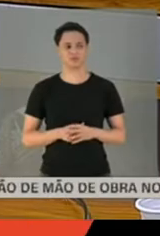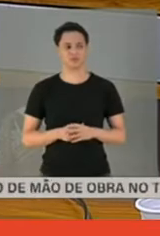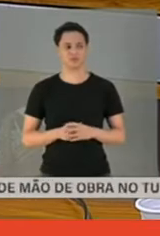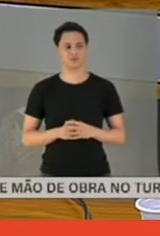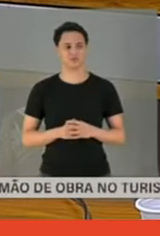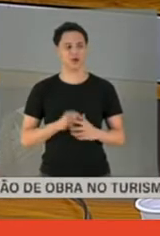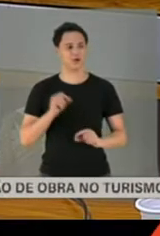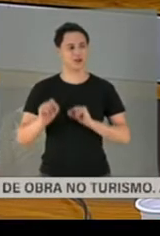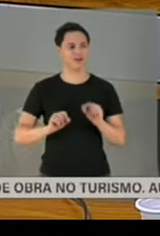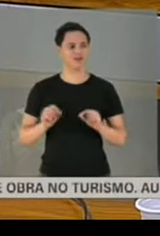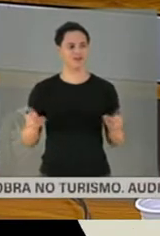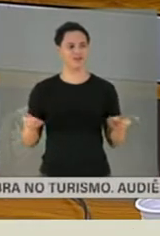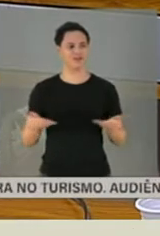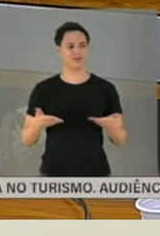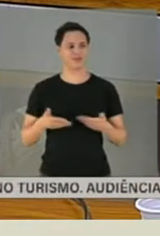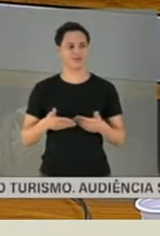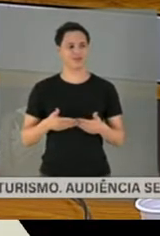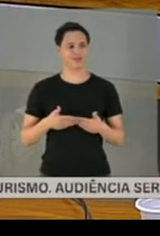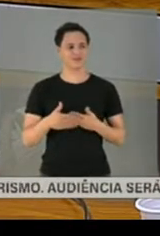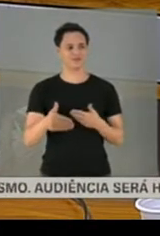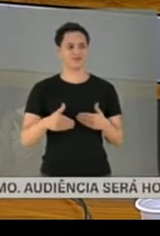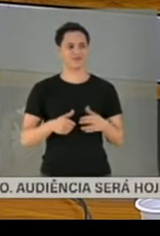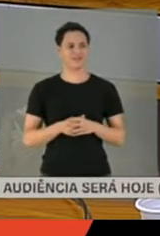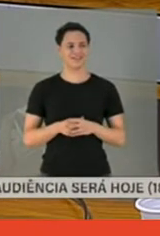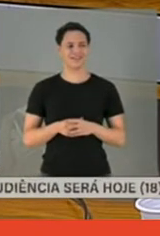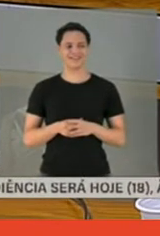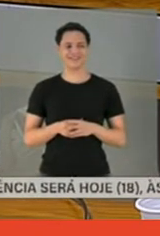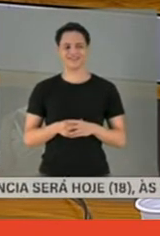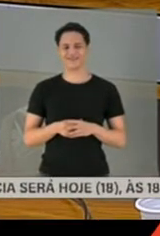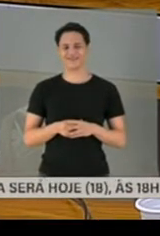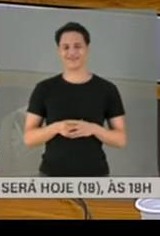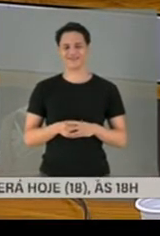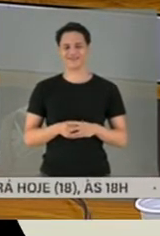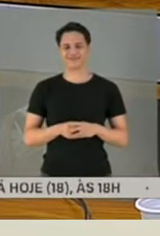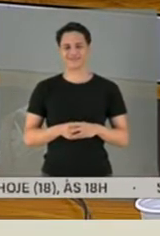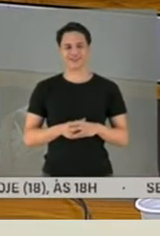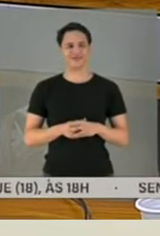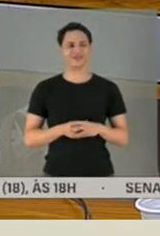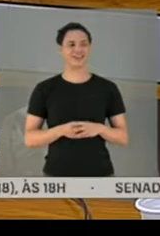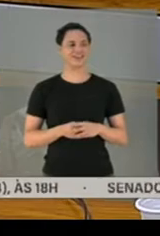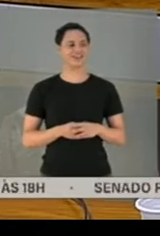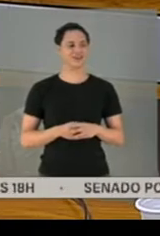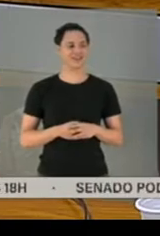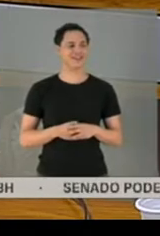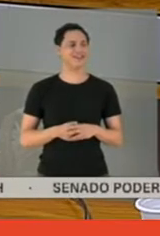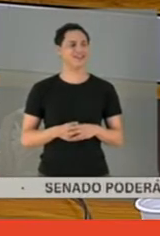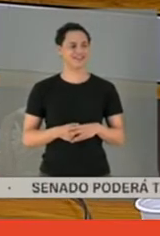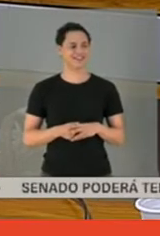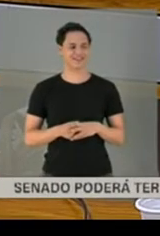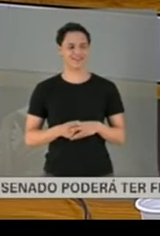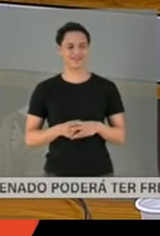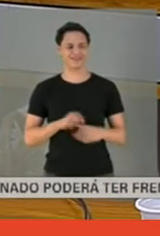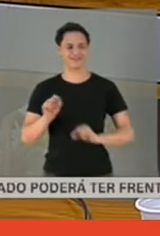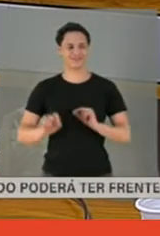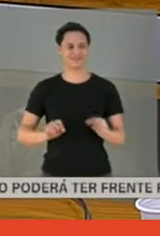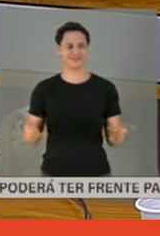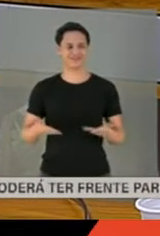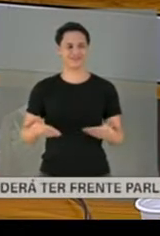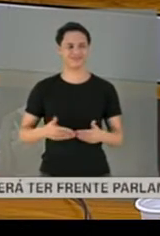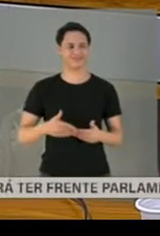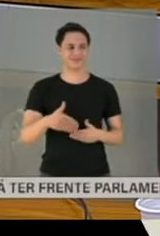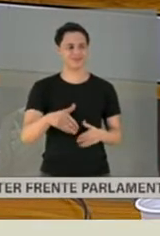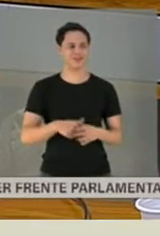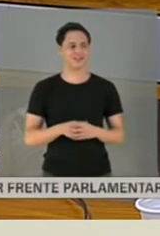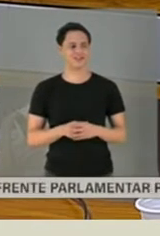E eu, a minha mãe piorou, teve uma noite que ela foi pronada, ela já estava já